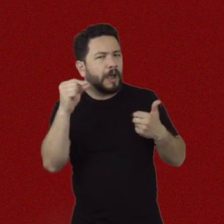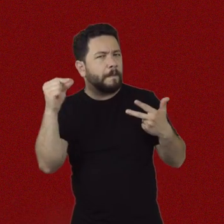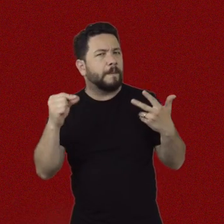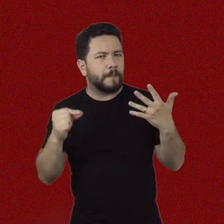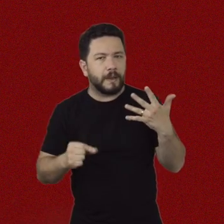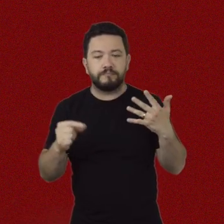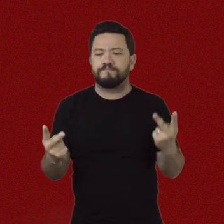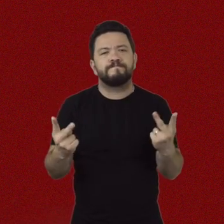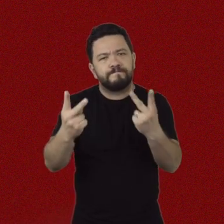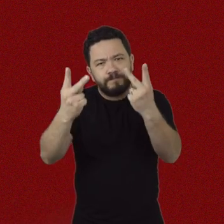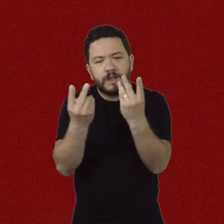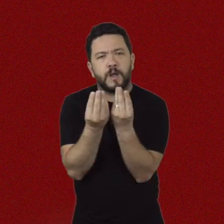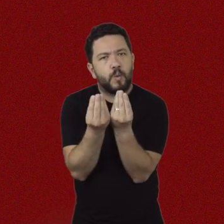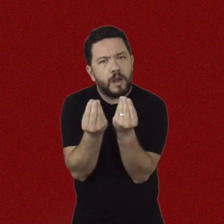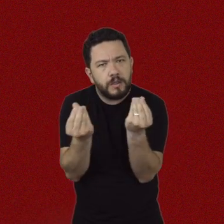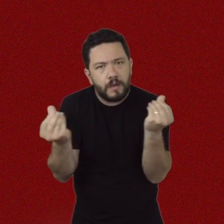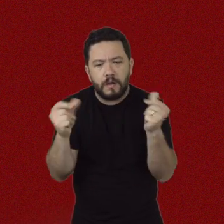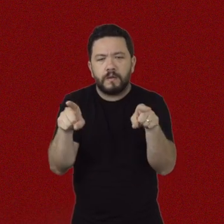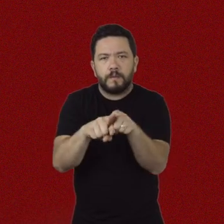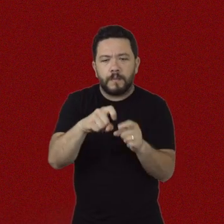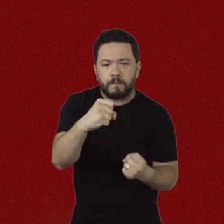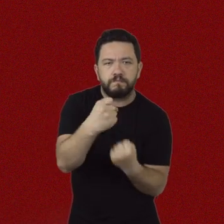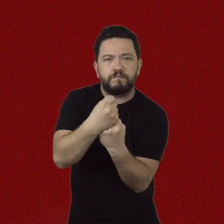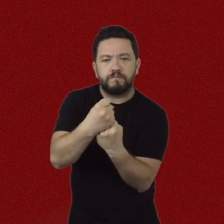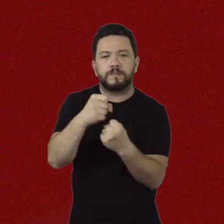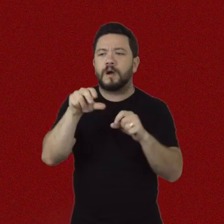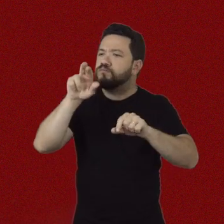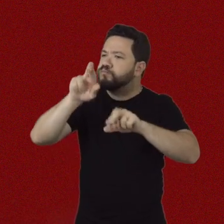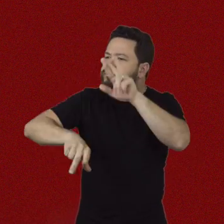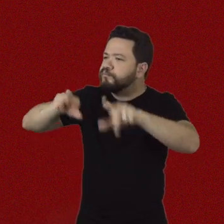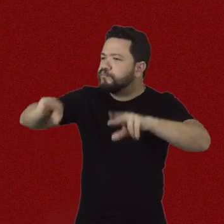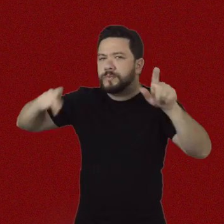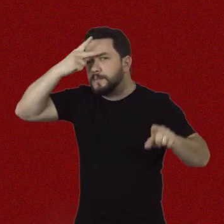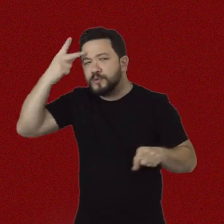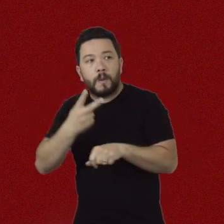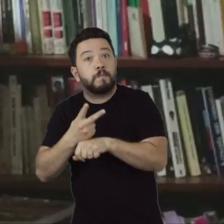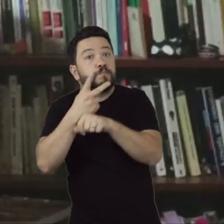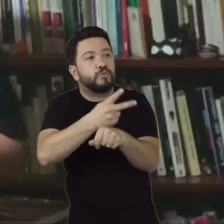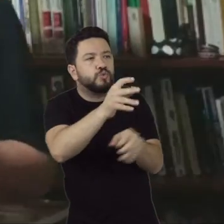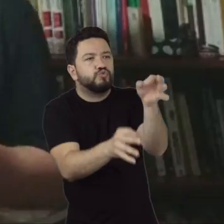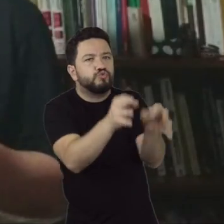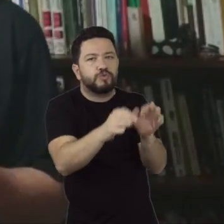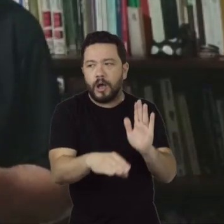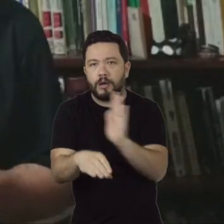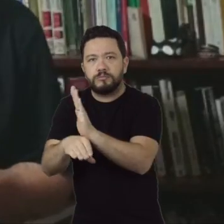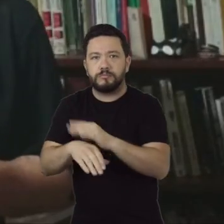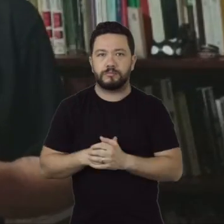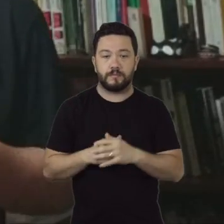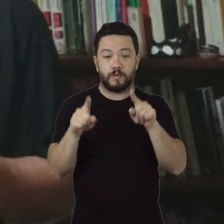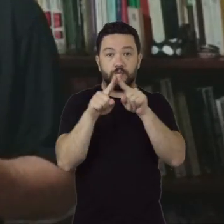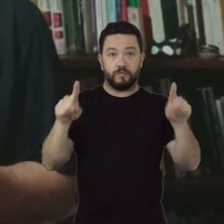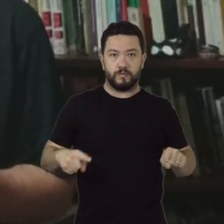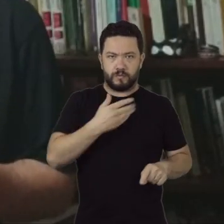jurisdicional de qualidade para todos aqueles que buscam acesso à justiça. Valorizar o servidor público